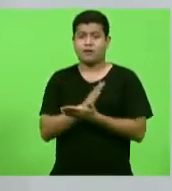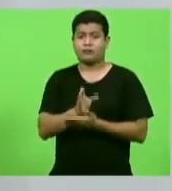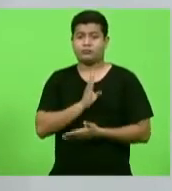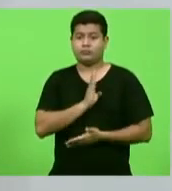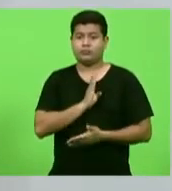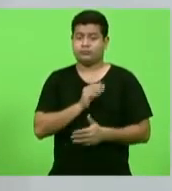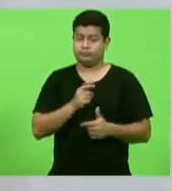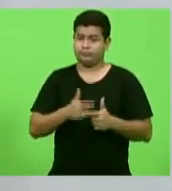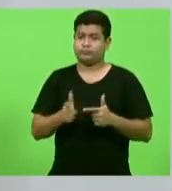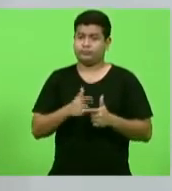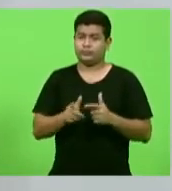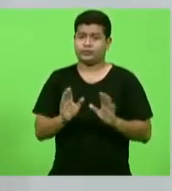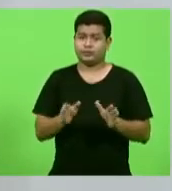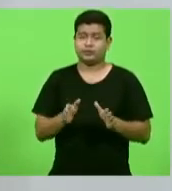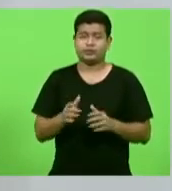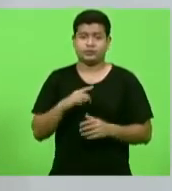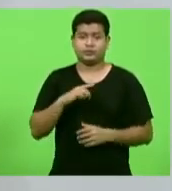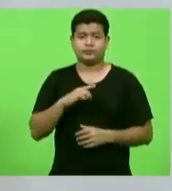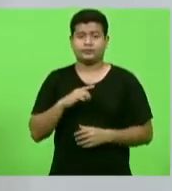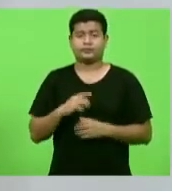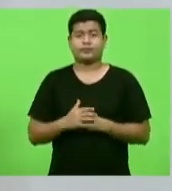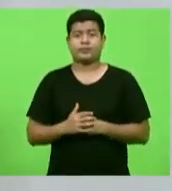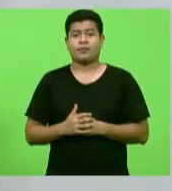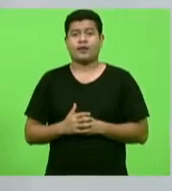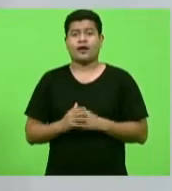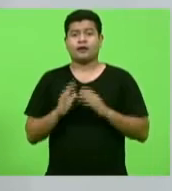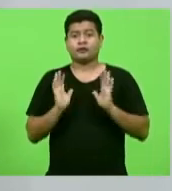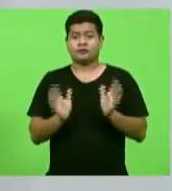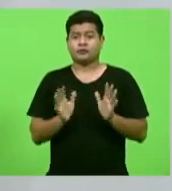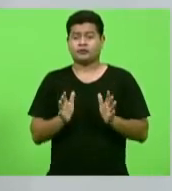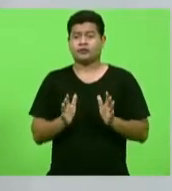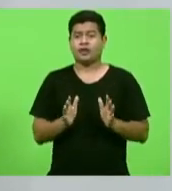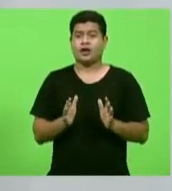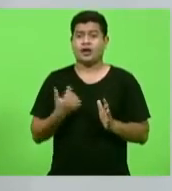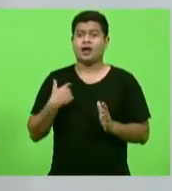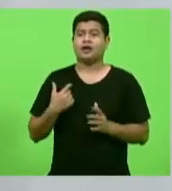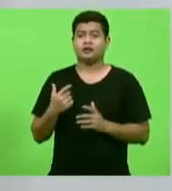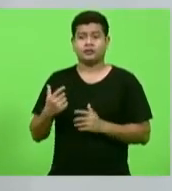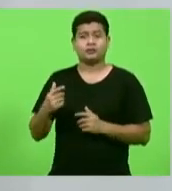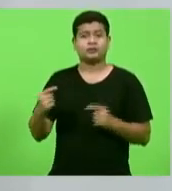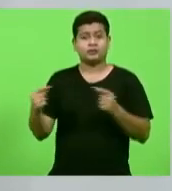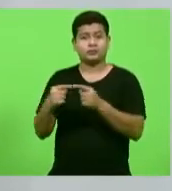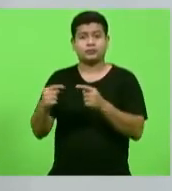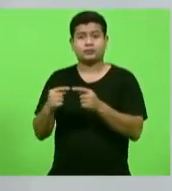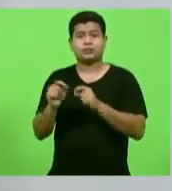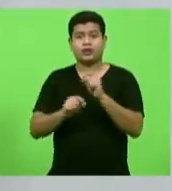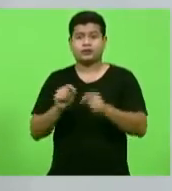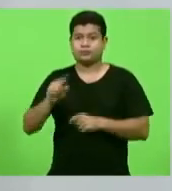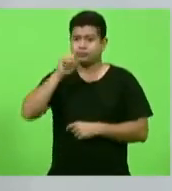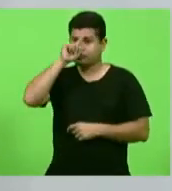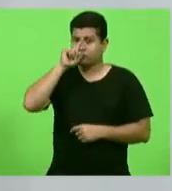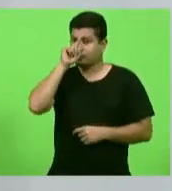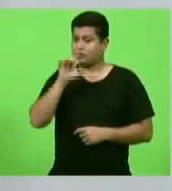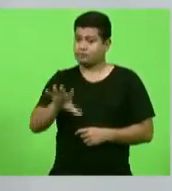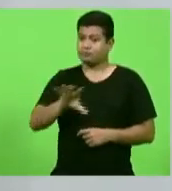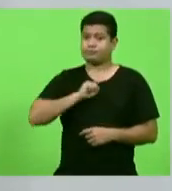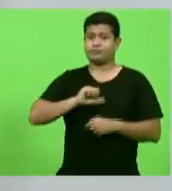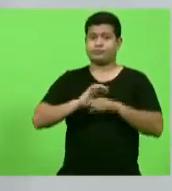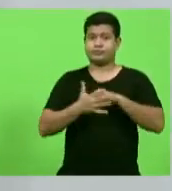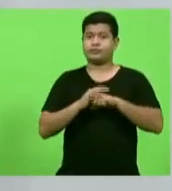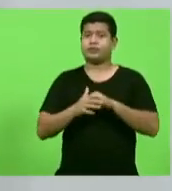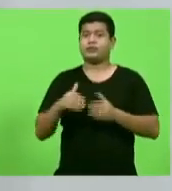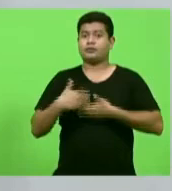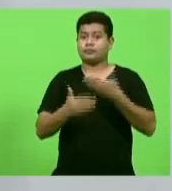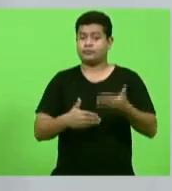algumas delas já sabidamente listadas como fatores de risco à questão da Covid-19.